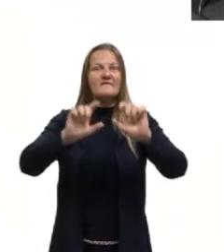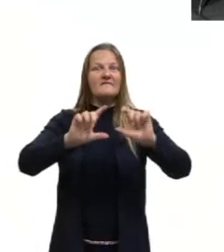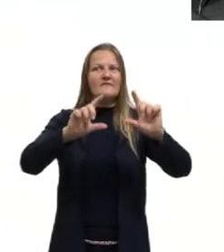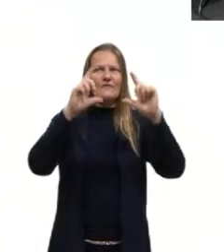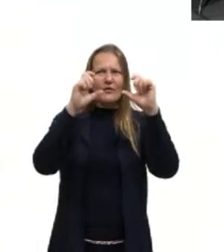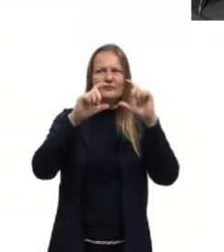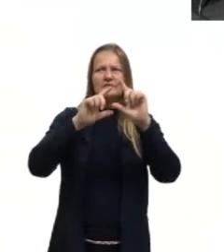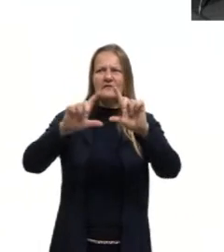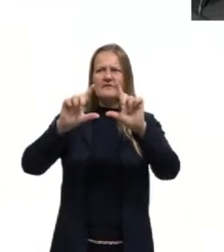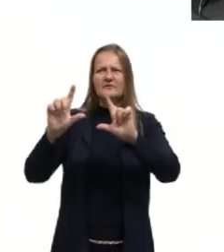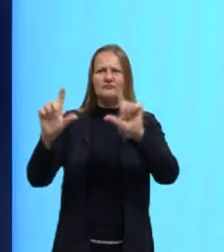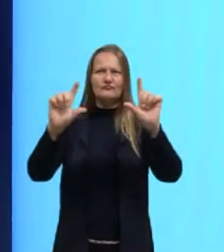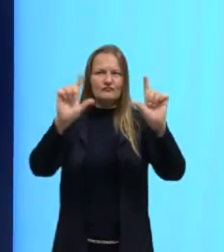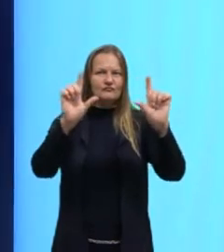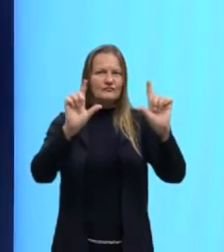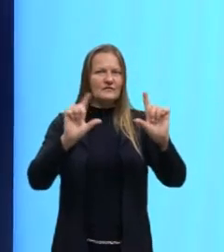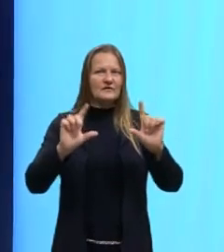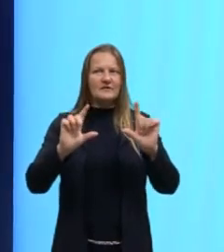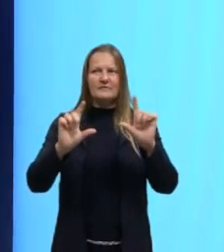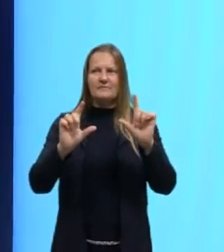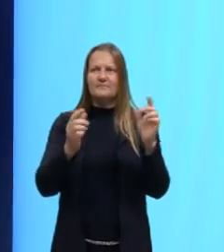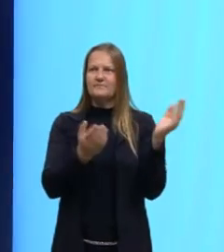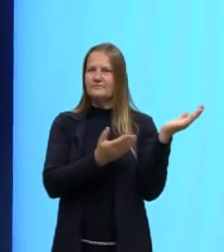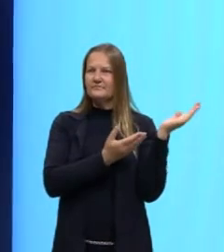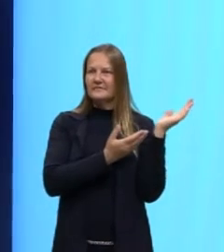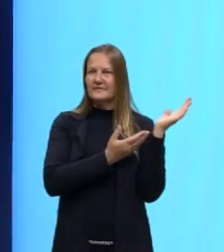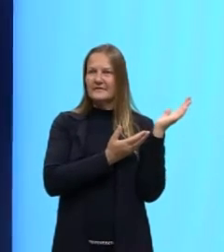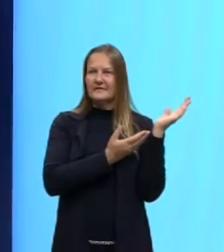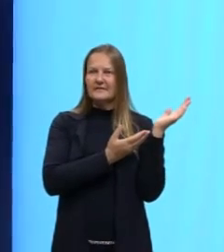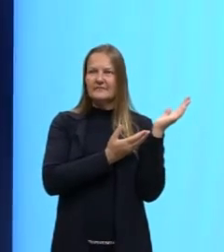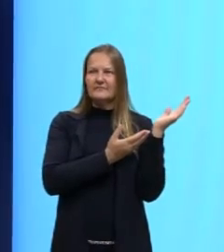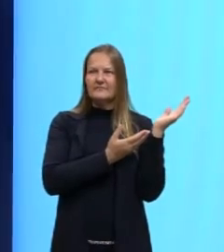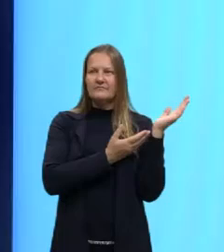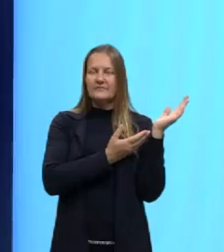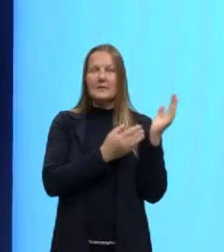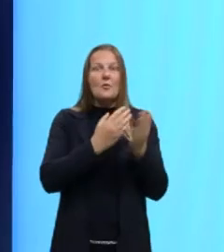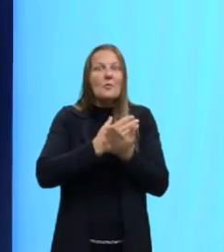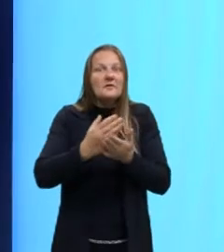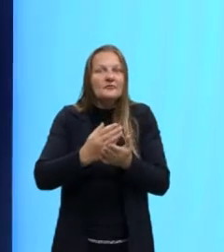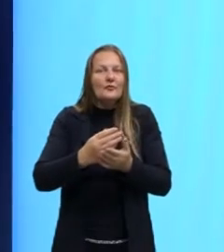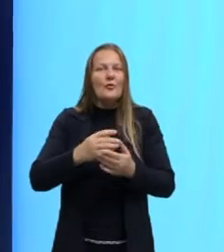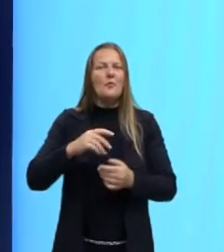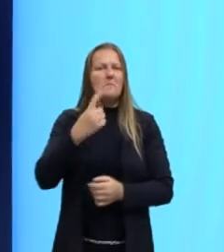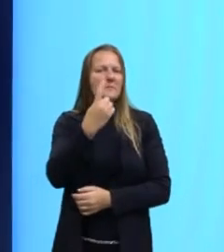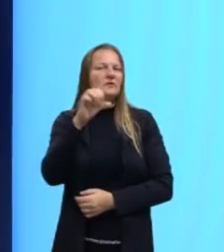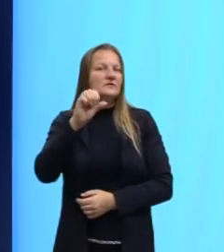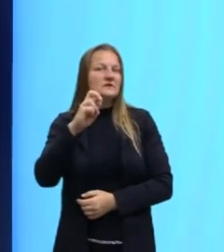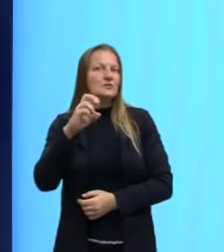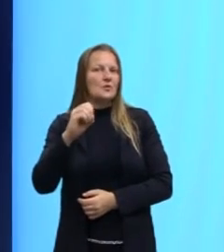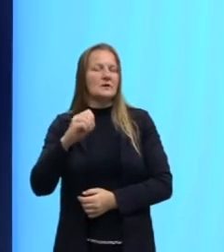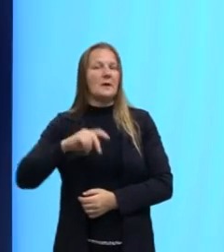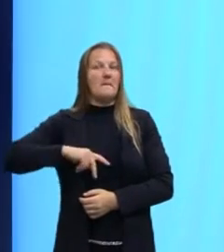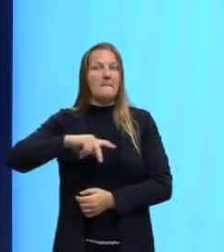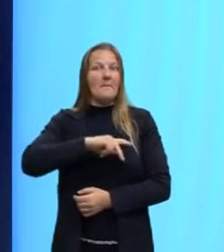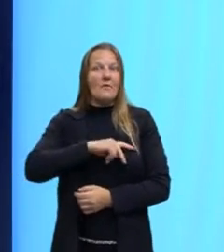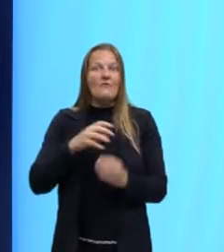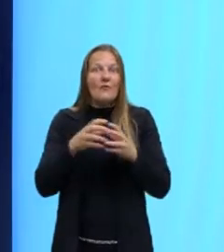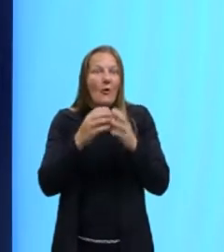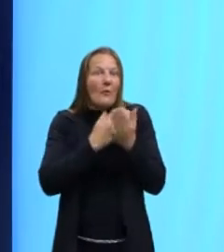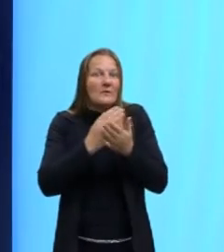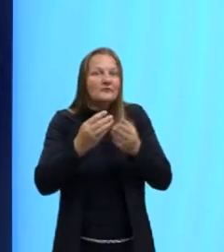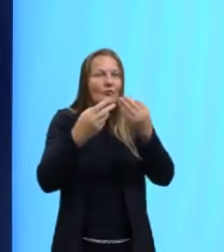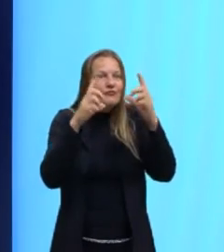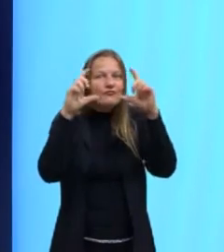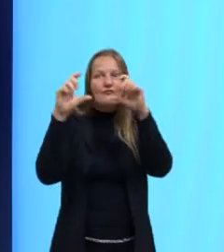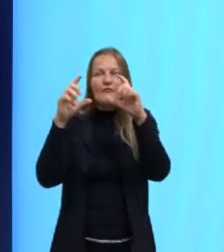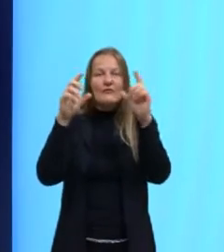começaram a circular, a se tornar mais popular durante este ano, década de